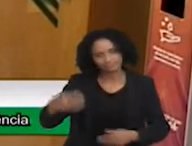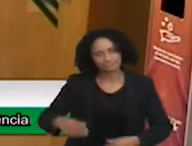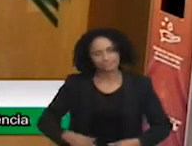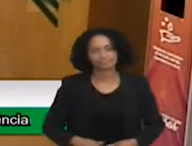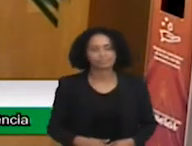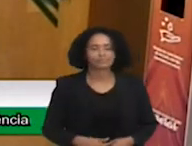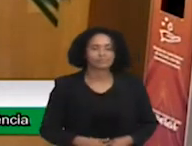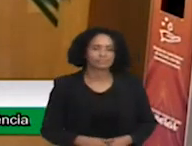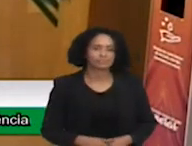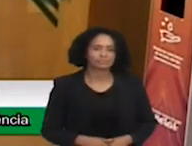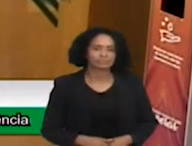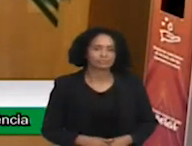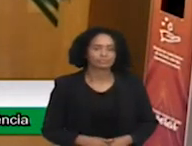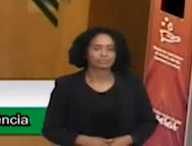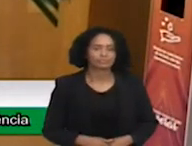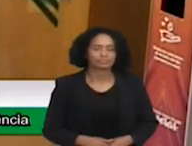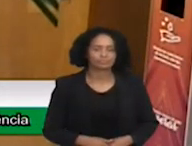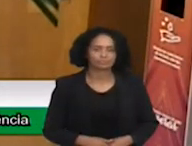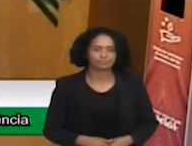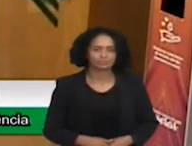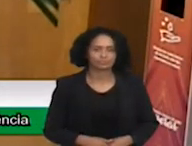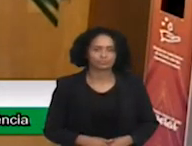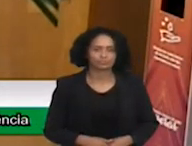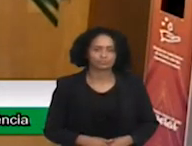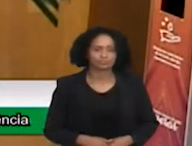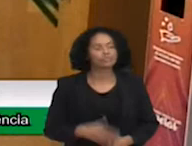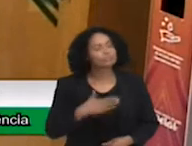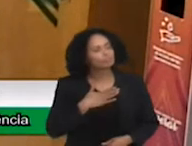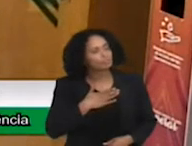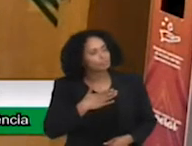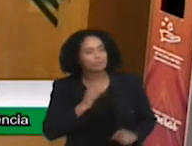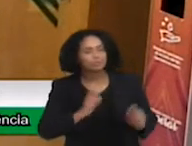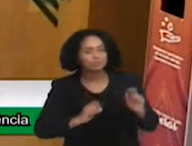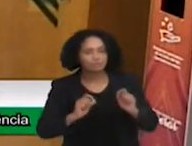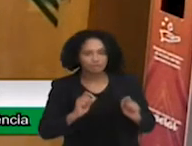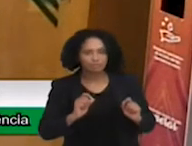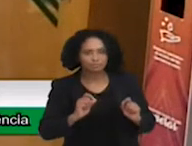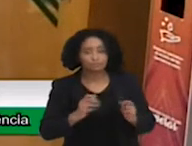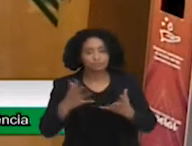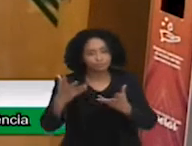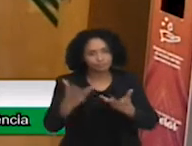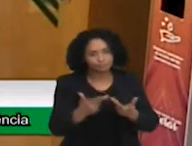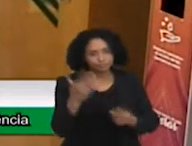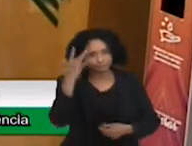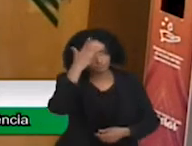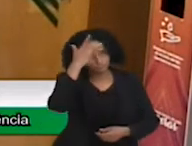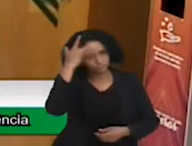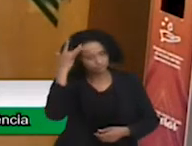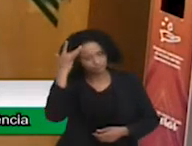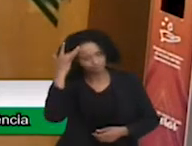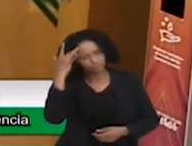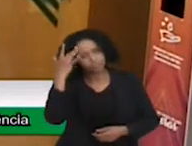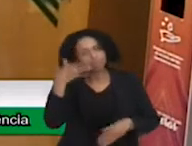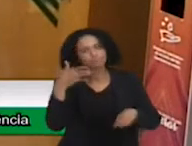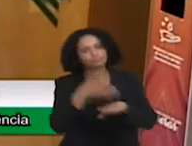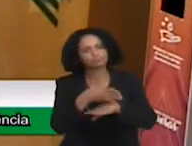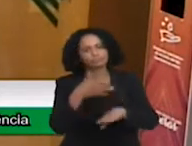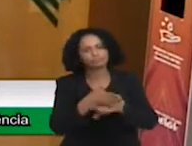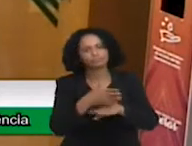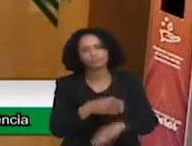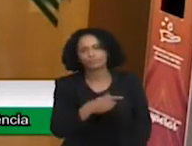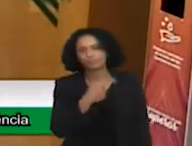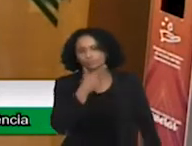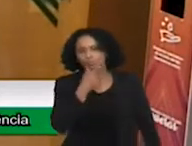Gostaria de convidar também para fazer parte dessa mesa, já está aqui também ao nosso lado, o senhor Salomão,